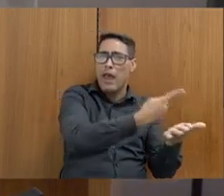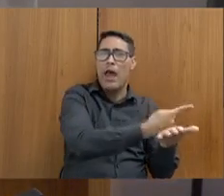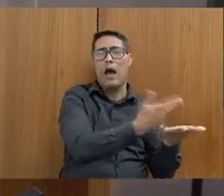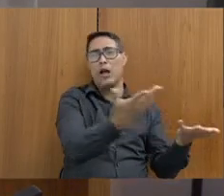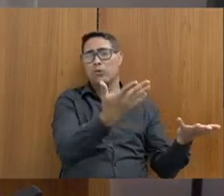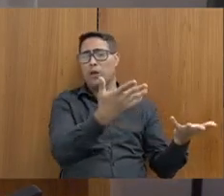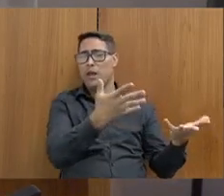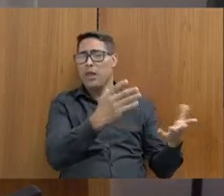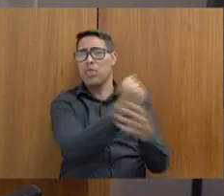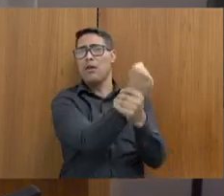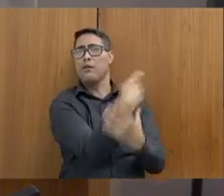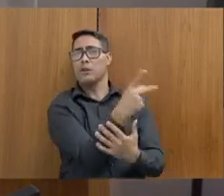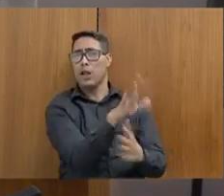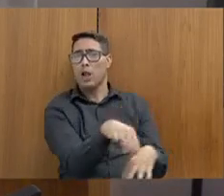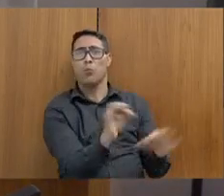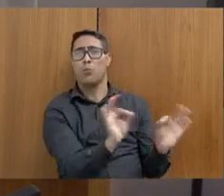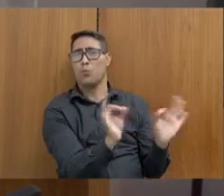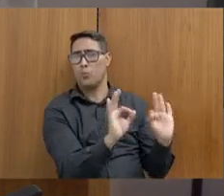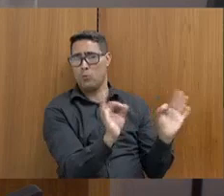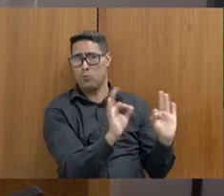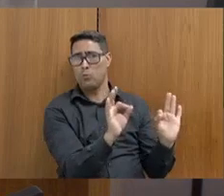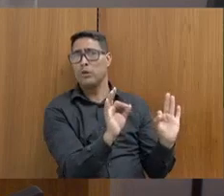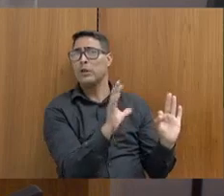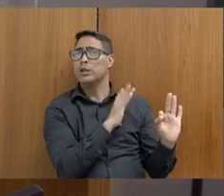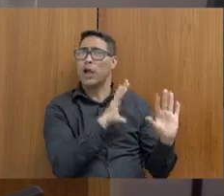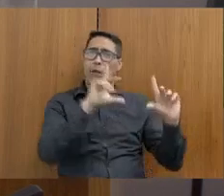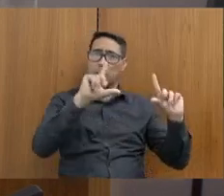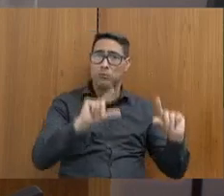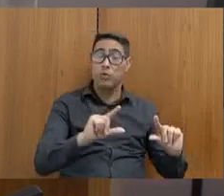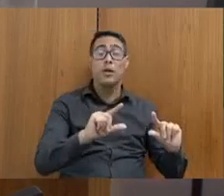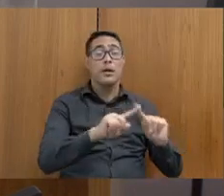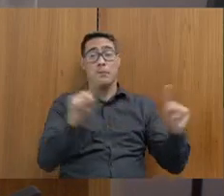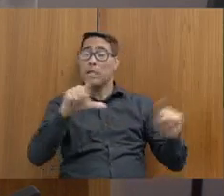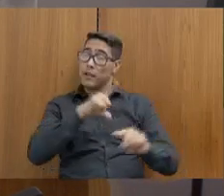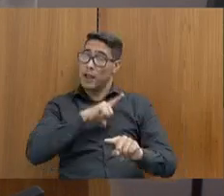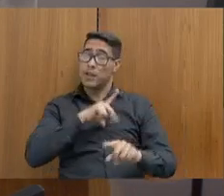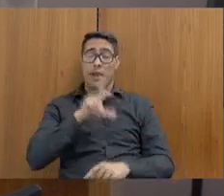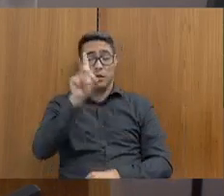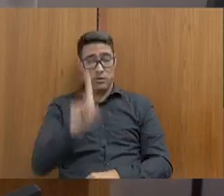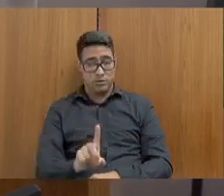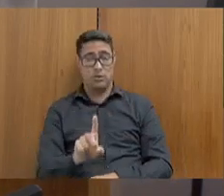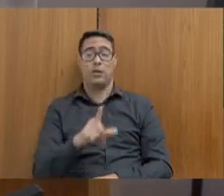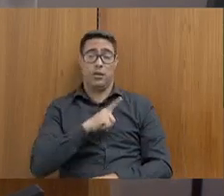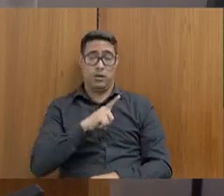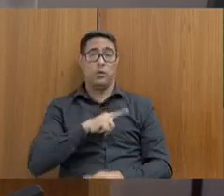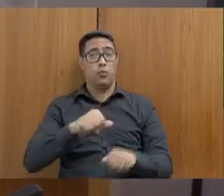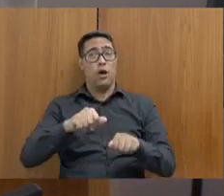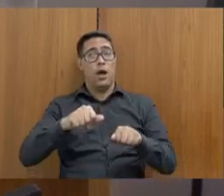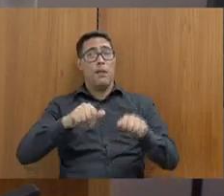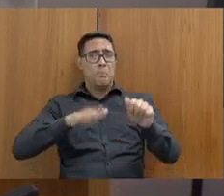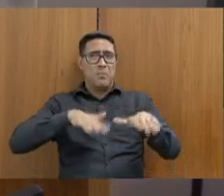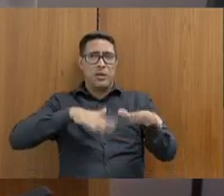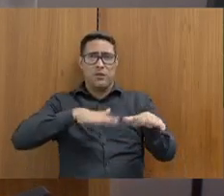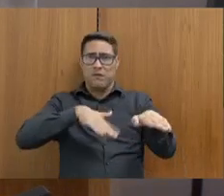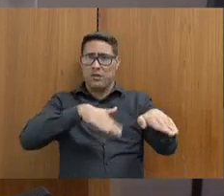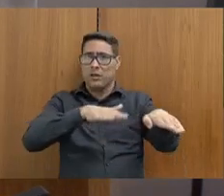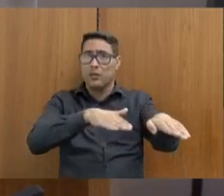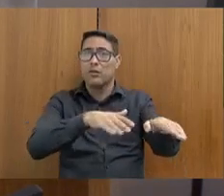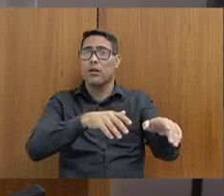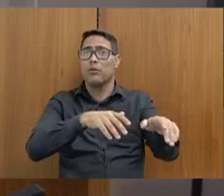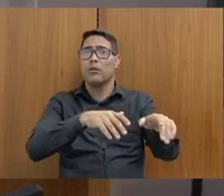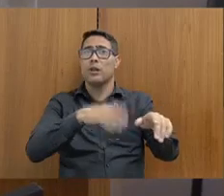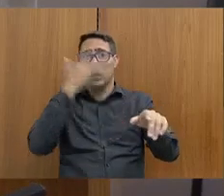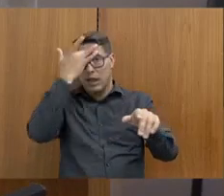até exacerbados ou não, mas que dizem respeito ao direito de manifestação. Então, são pessoas que, na minha opinião, não deveriam estar